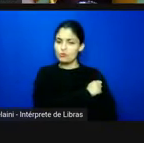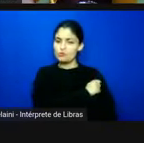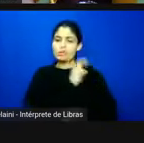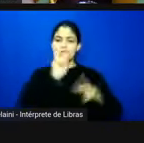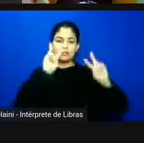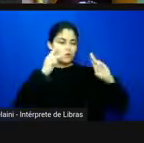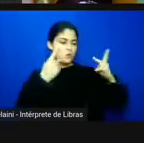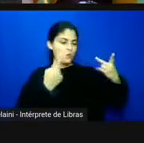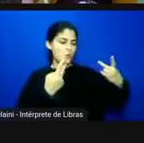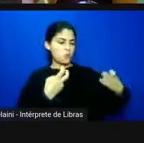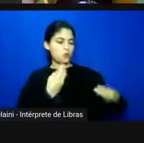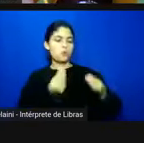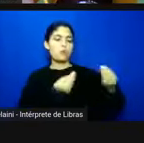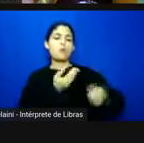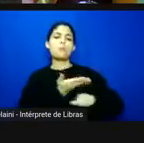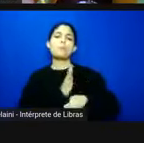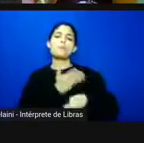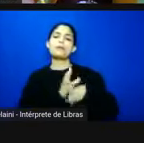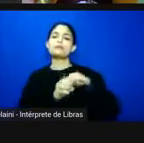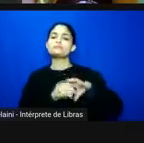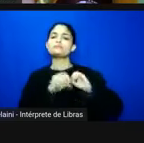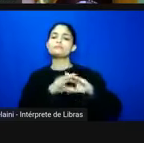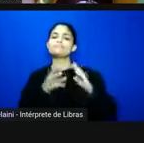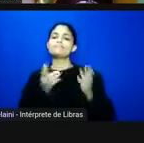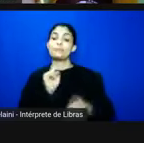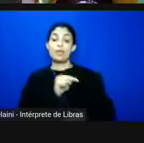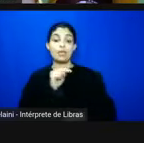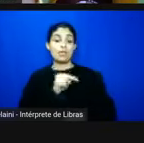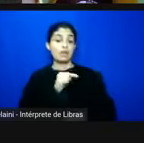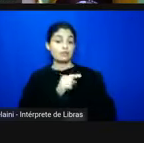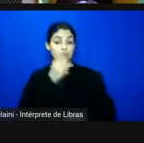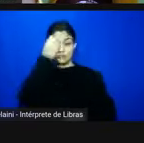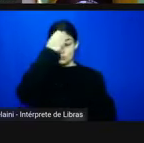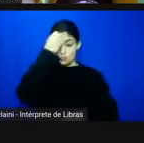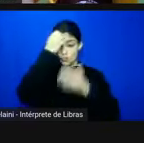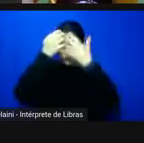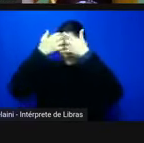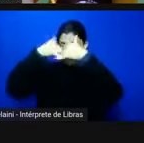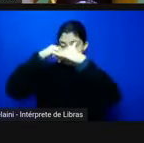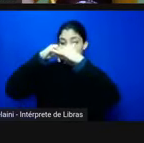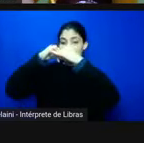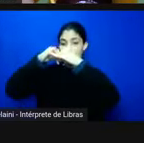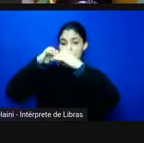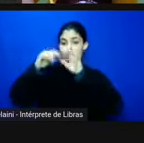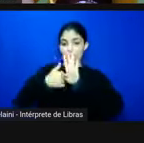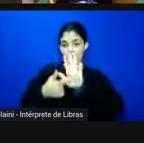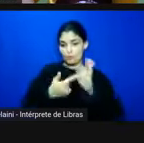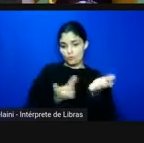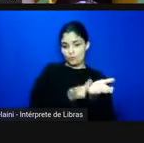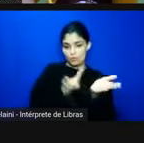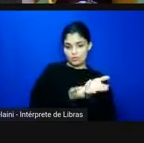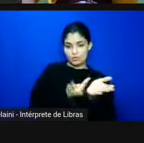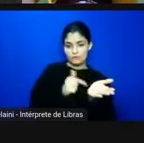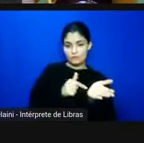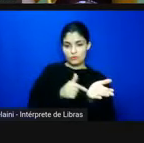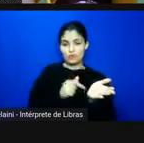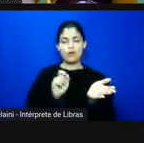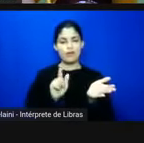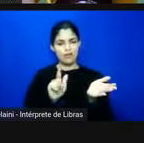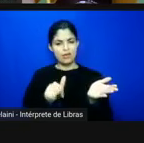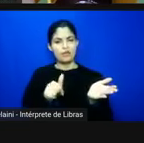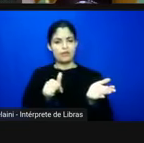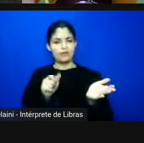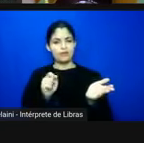sua prática de ensino ou seja essa reflexão antirracista que o livro sugere né ela é uma